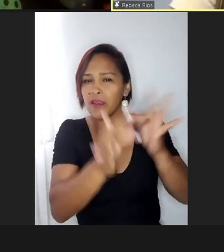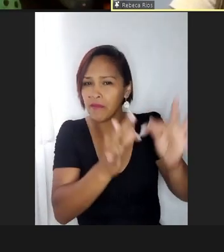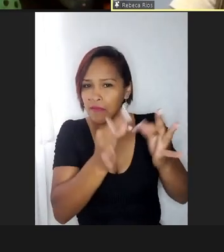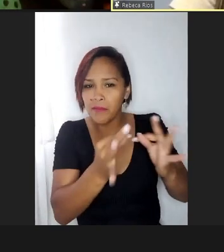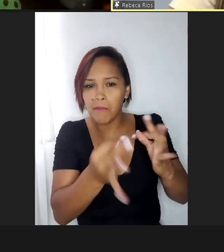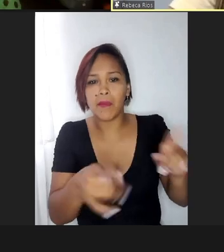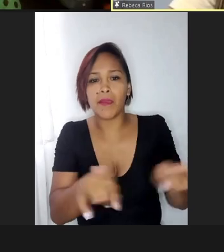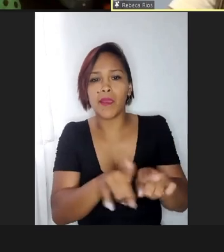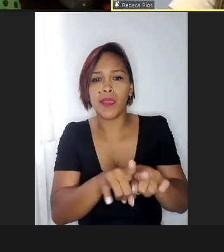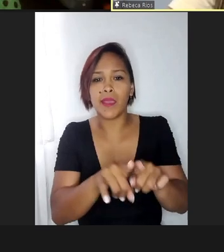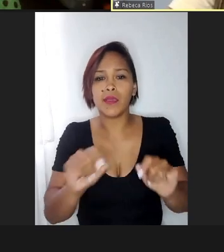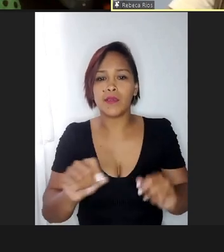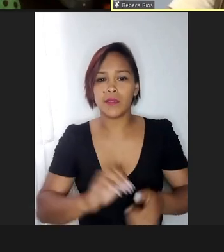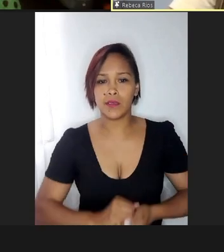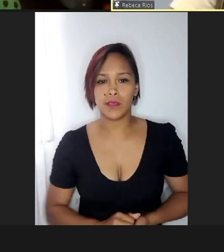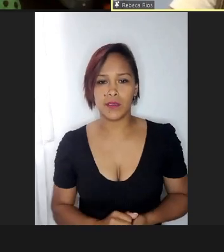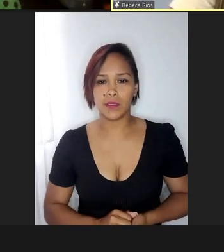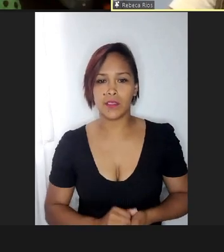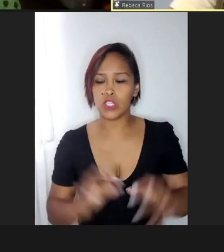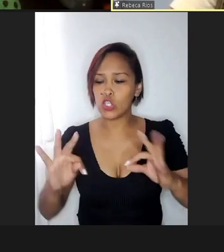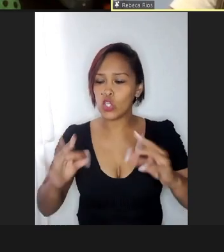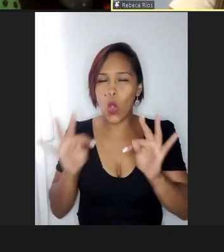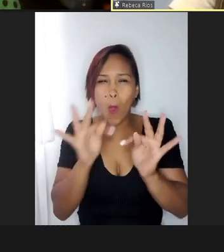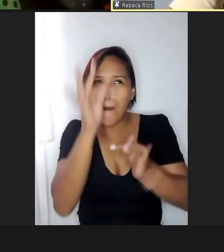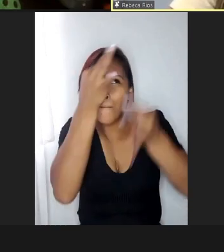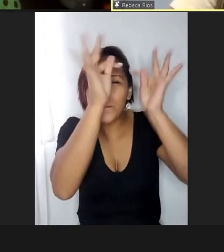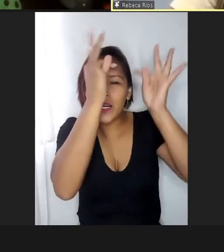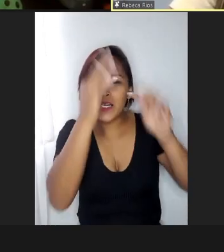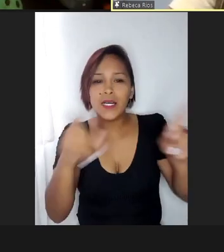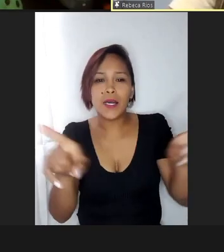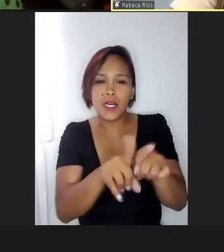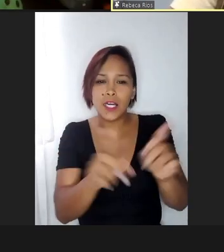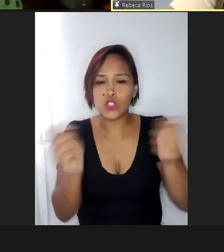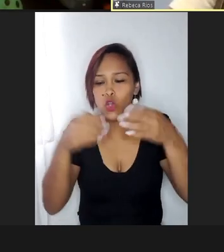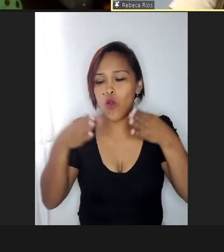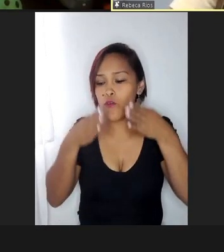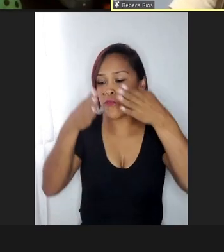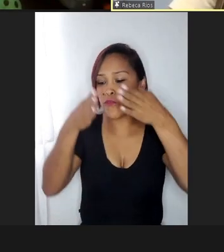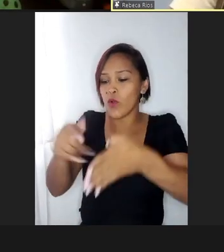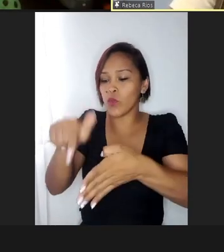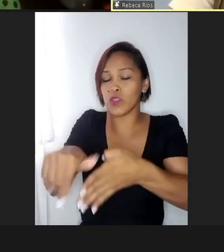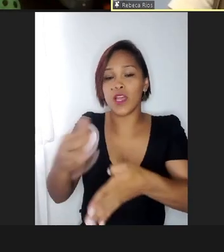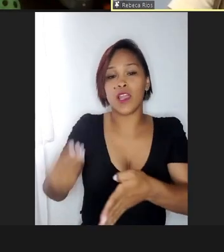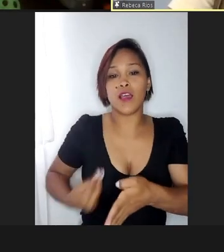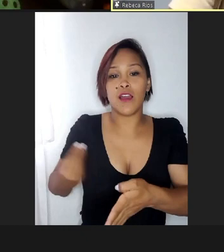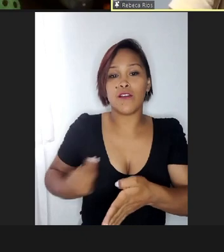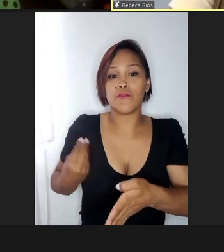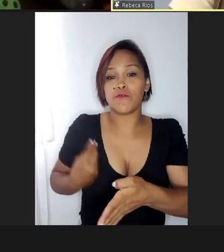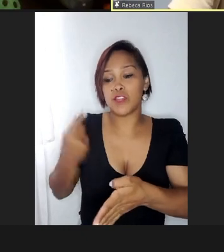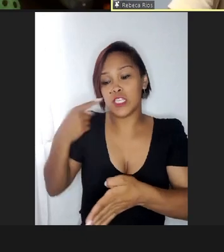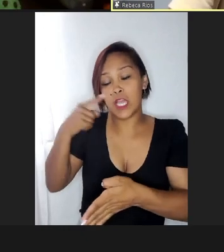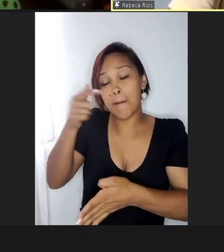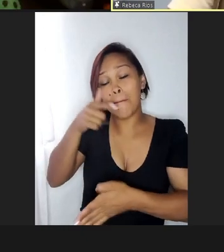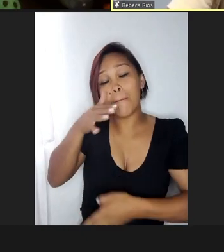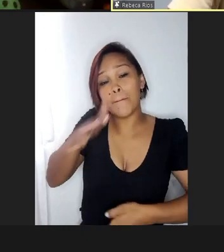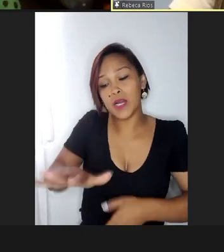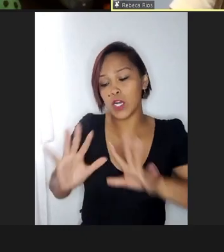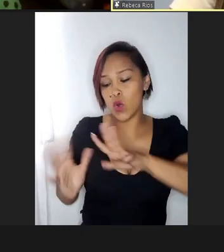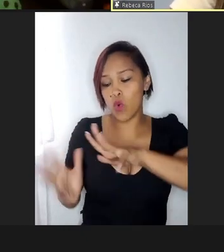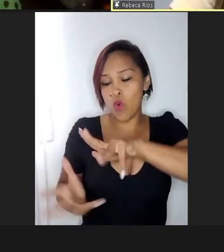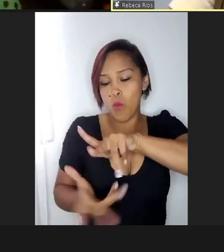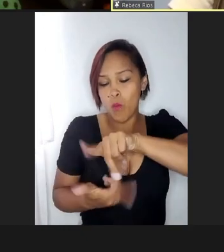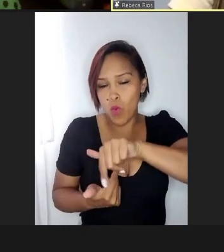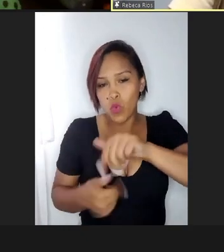que todas as terapias que sejam tudo voltada do interesse dele, que partam, né, do mundo dele, do contexto